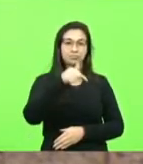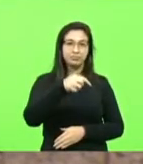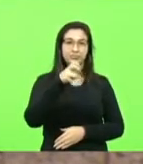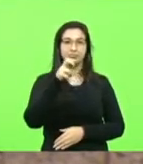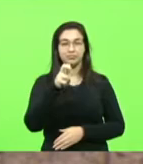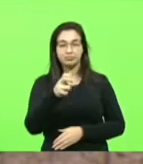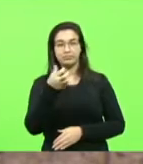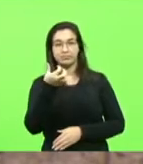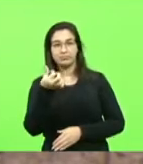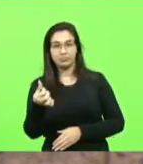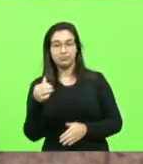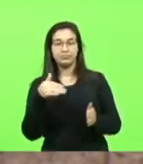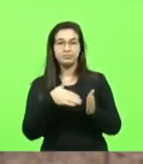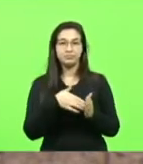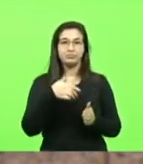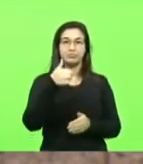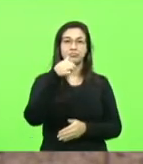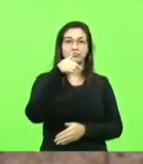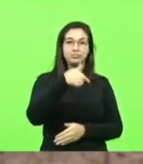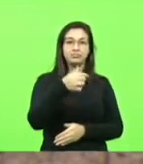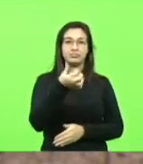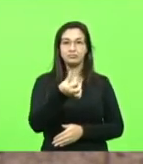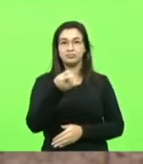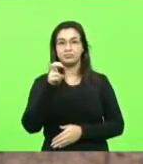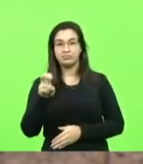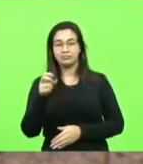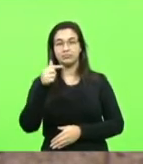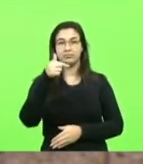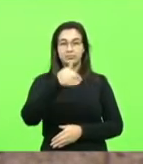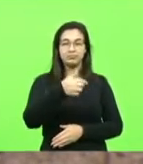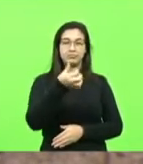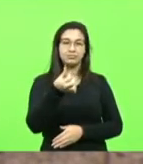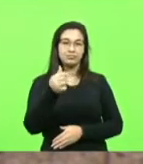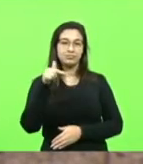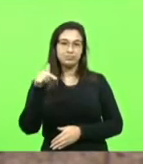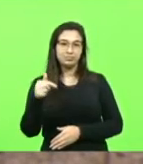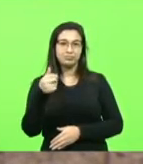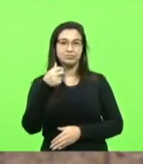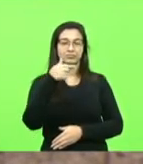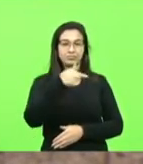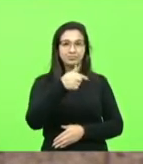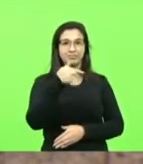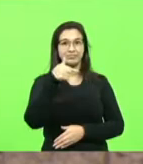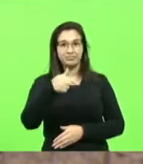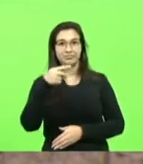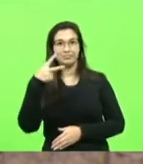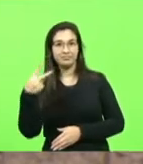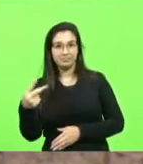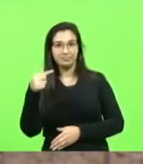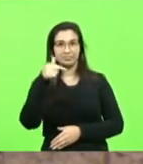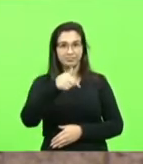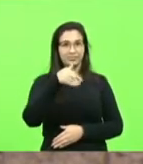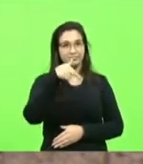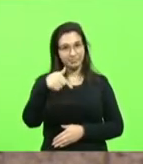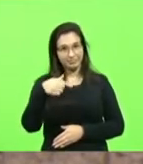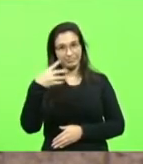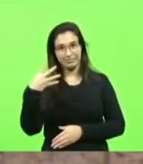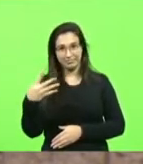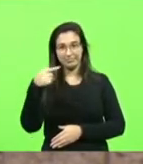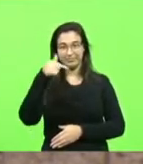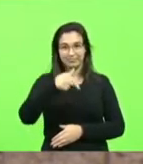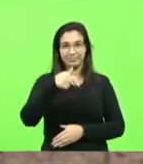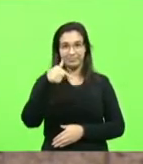a 765, 767 a 772, 774, 775,